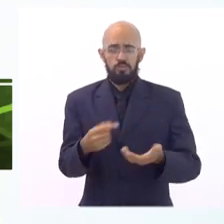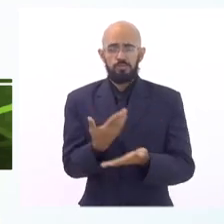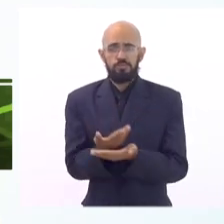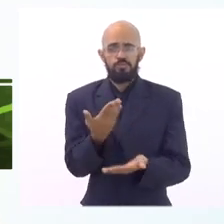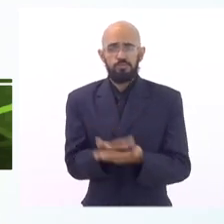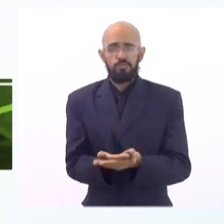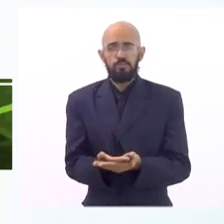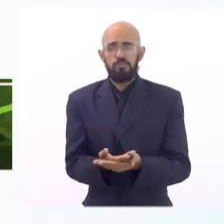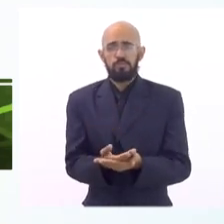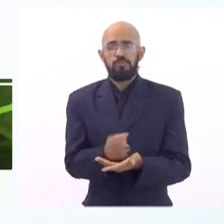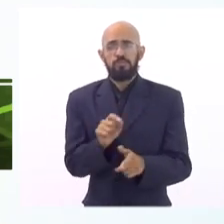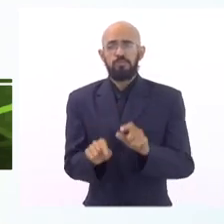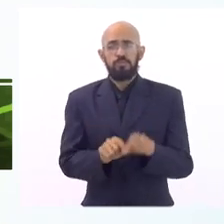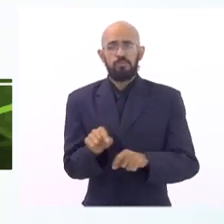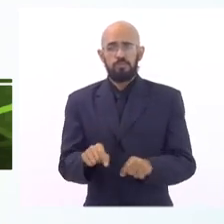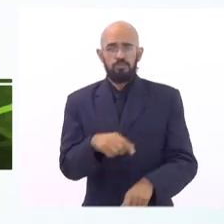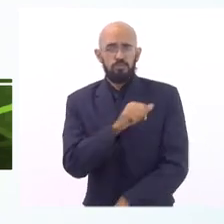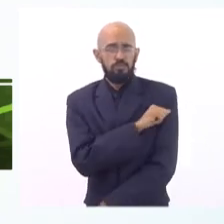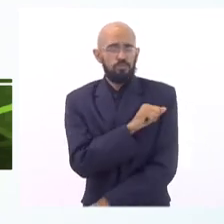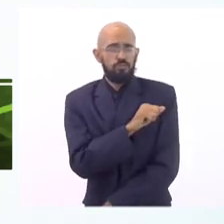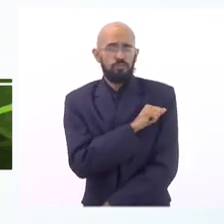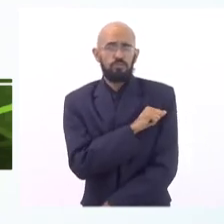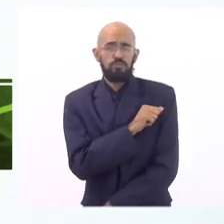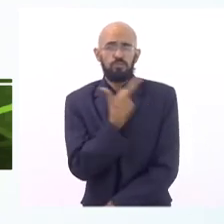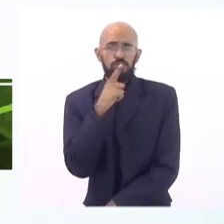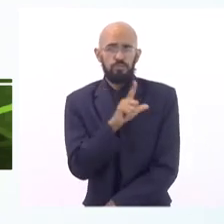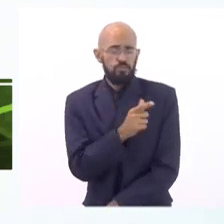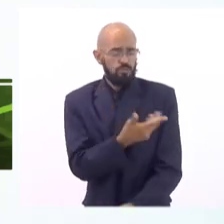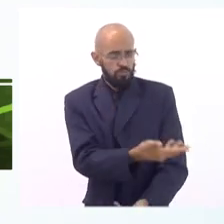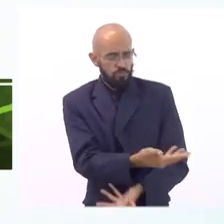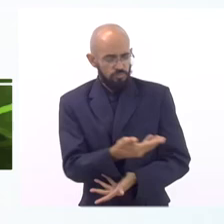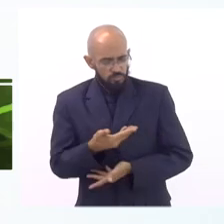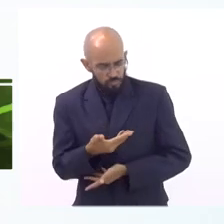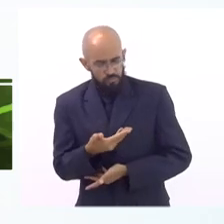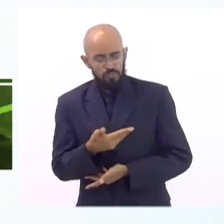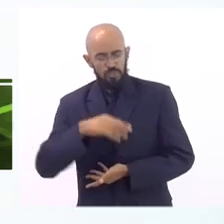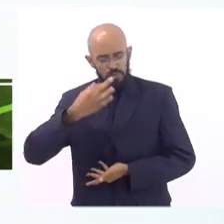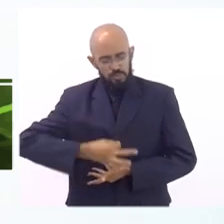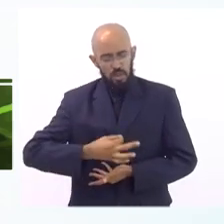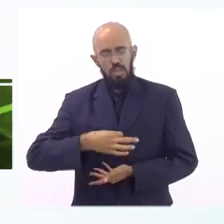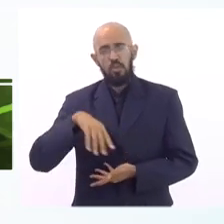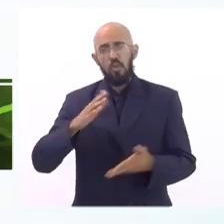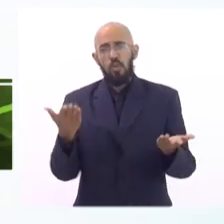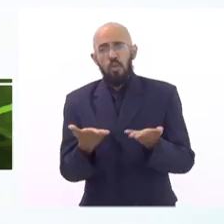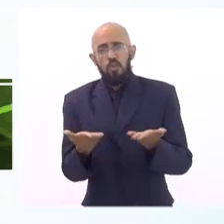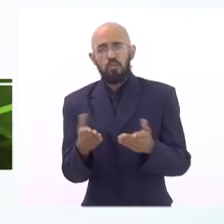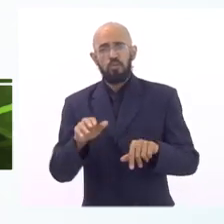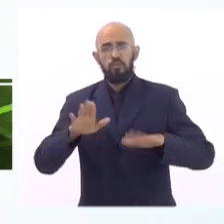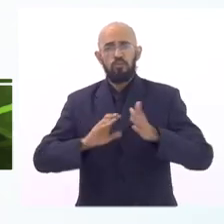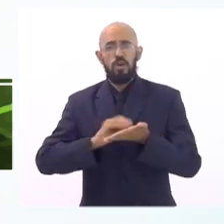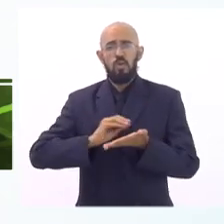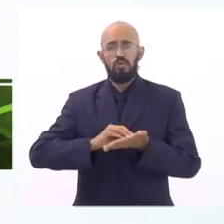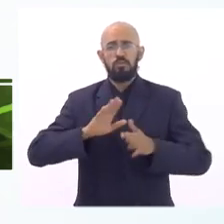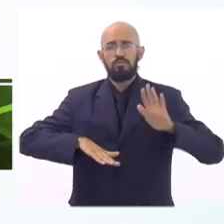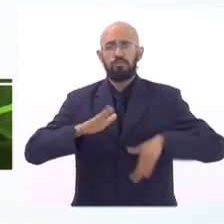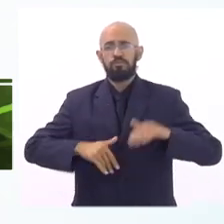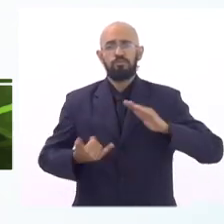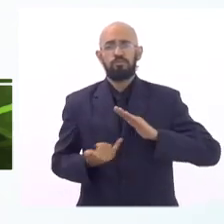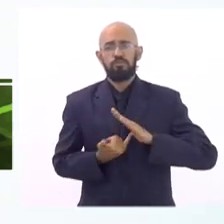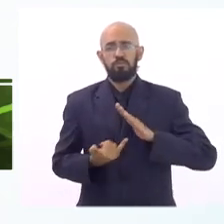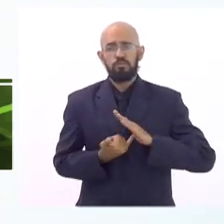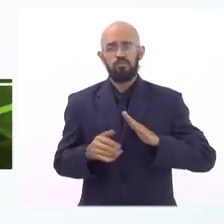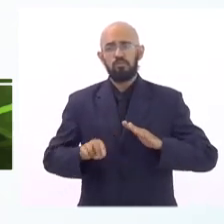para que os estudantes possam receber atenção adequada a gente sabe que hoje falta inspetor faltam